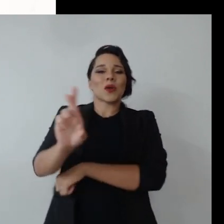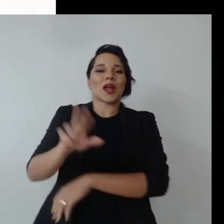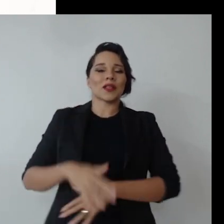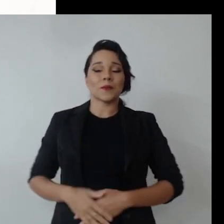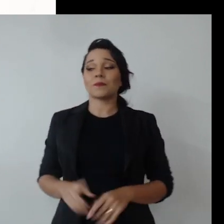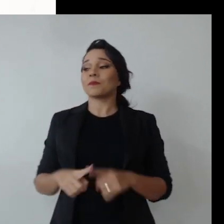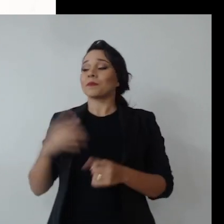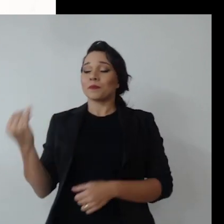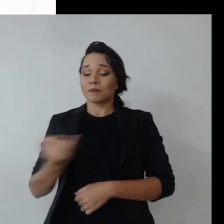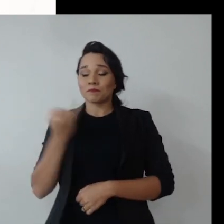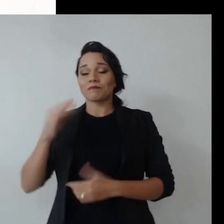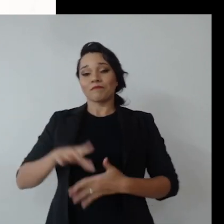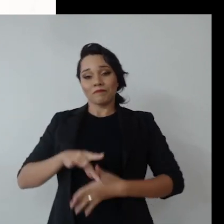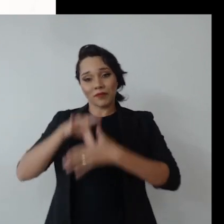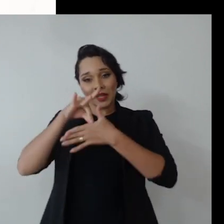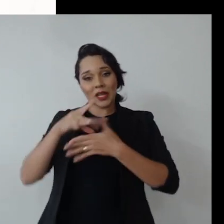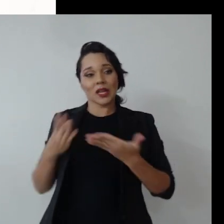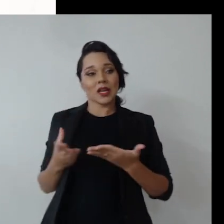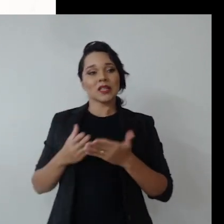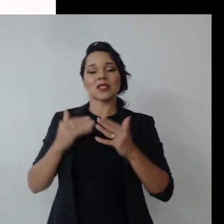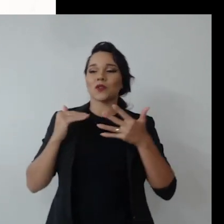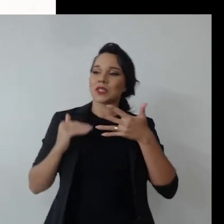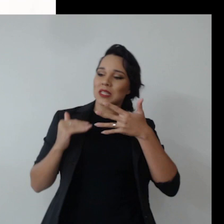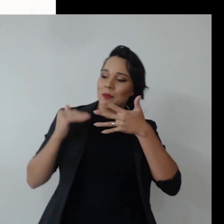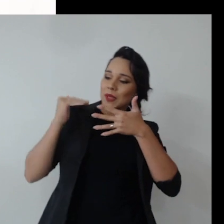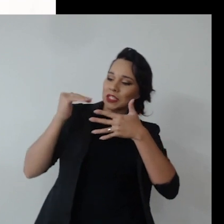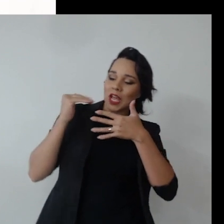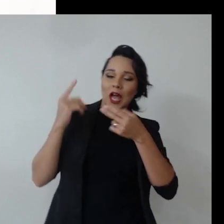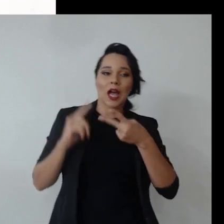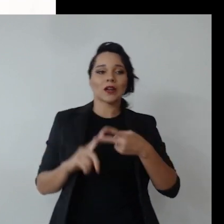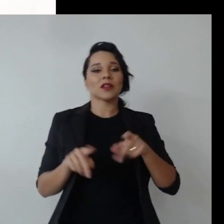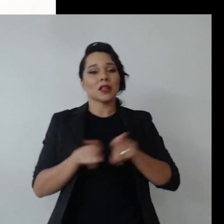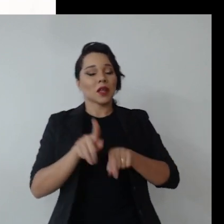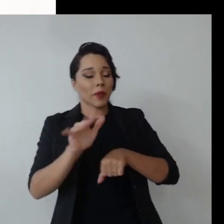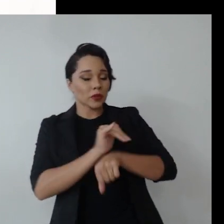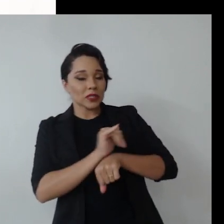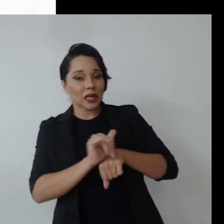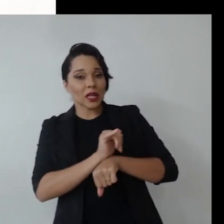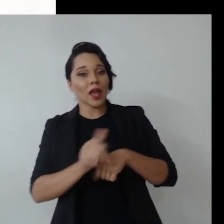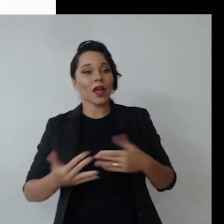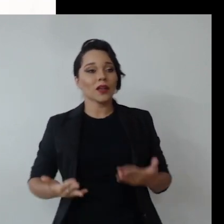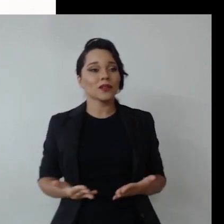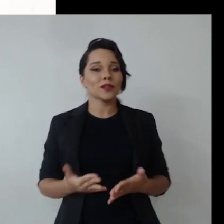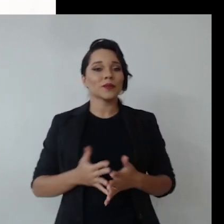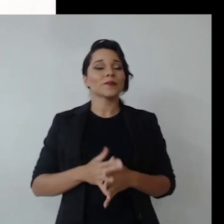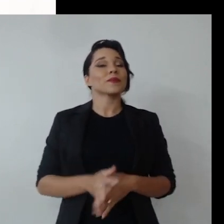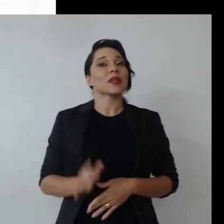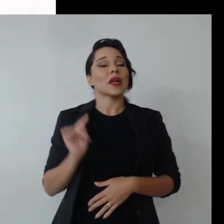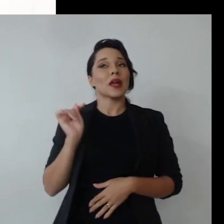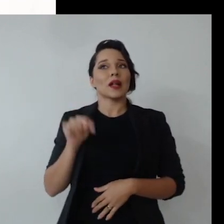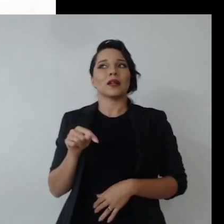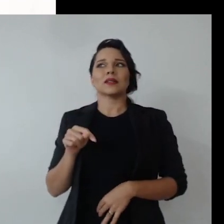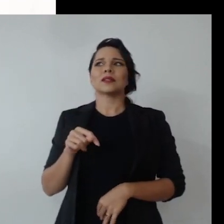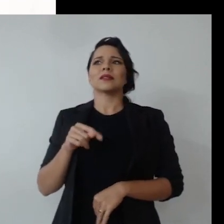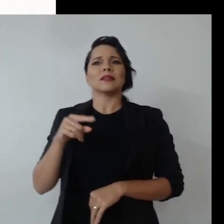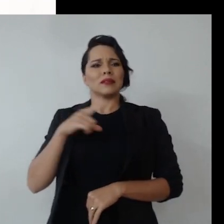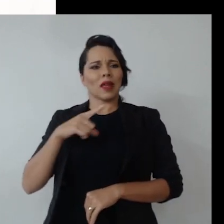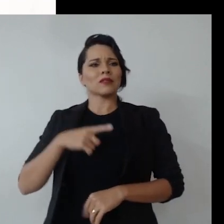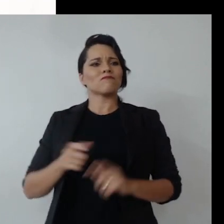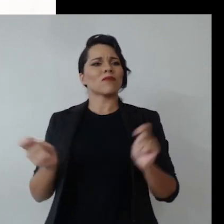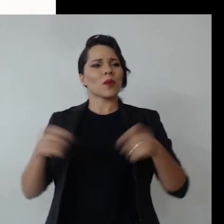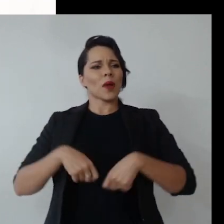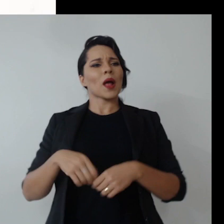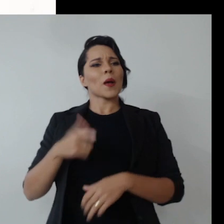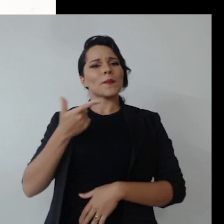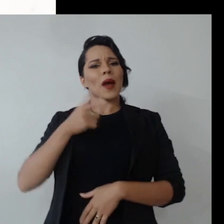doutorado, mas é importante que as lideranças nos níveis intermediários, nos níveis estratégicos, elas estejam